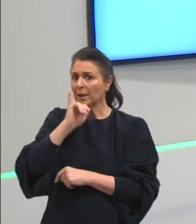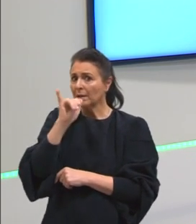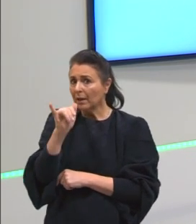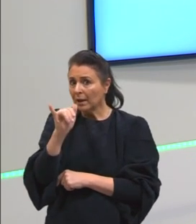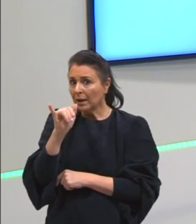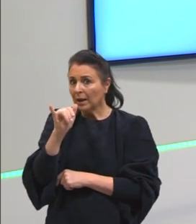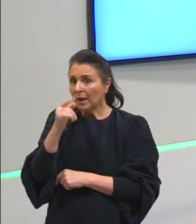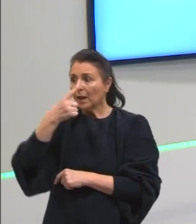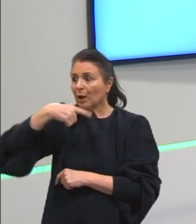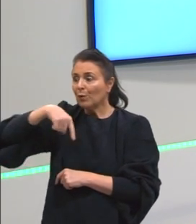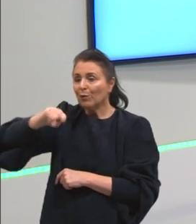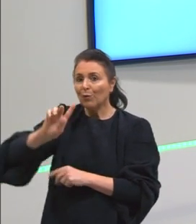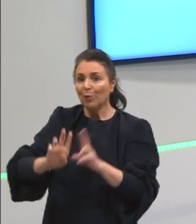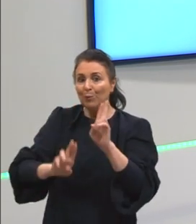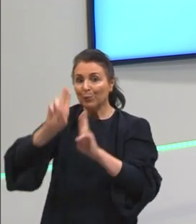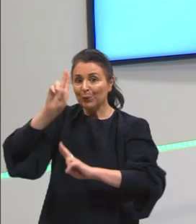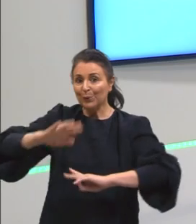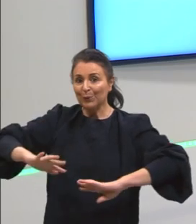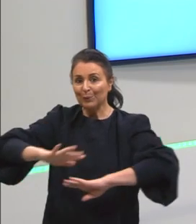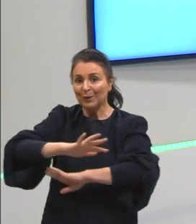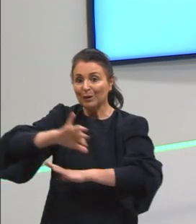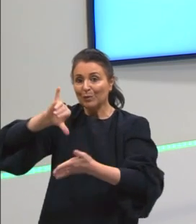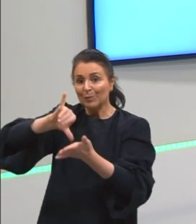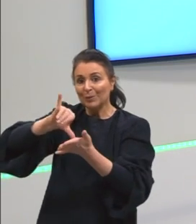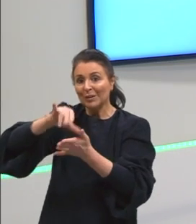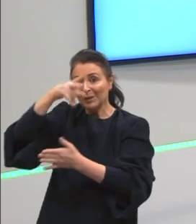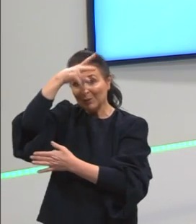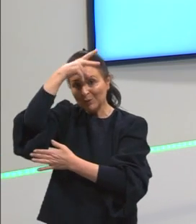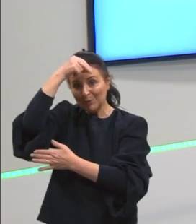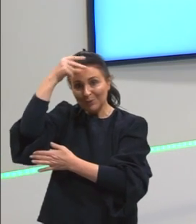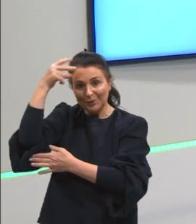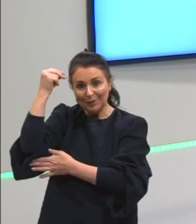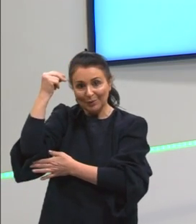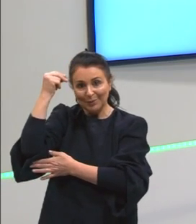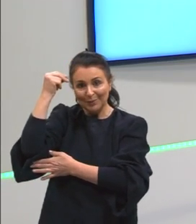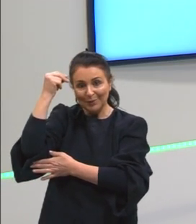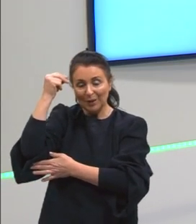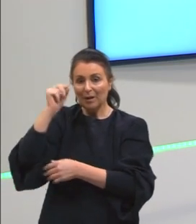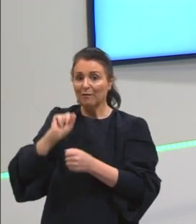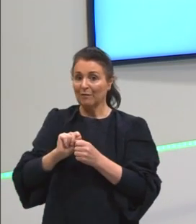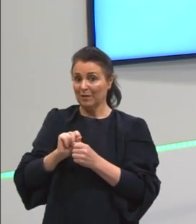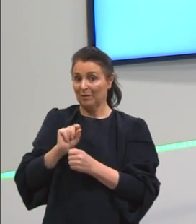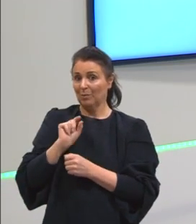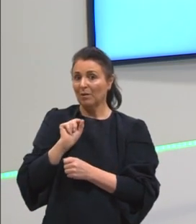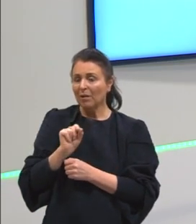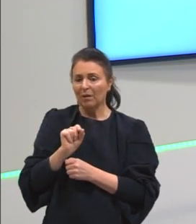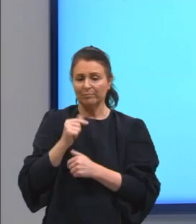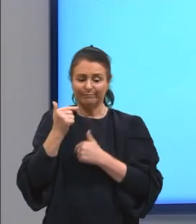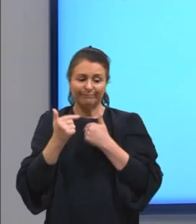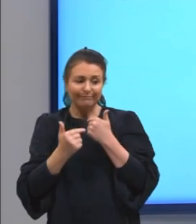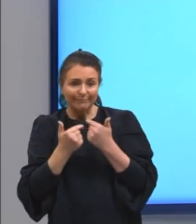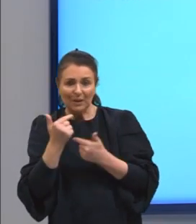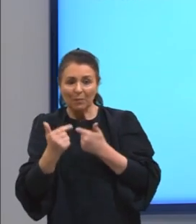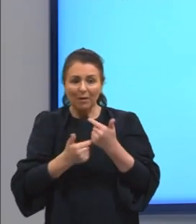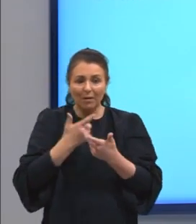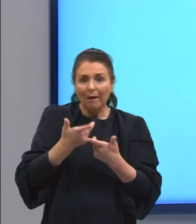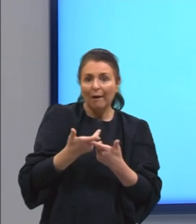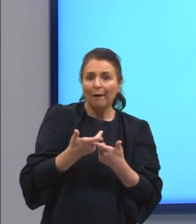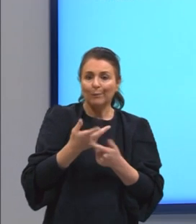eu tô indo na parte urbana, eu tô indo no centro desse município pra poder fazer alguma coisa, né,